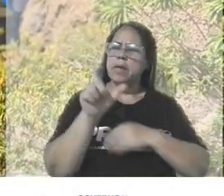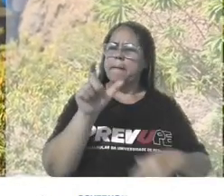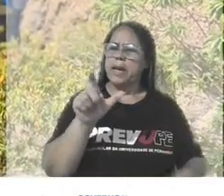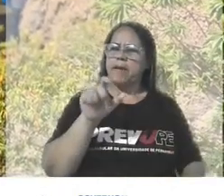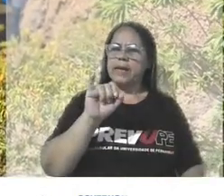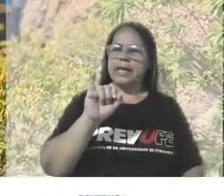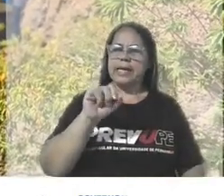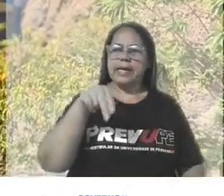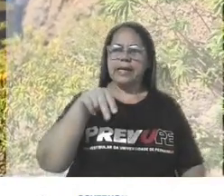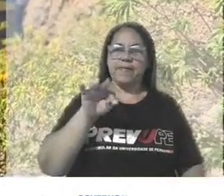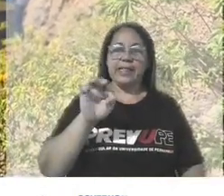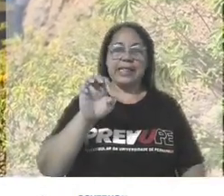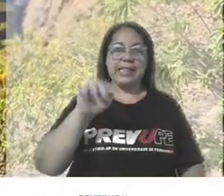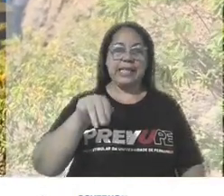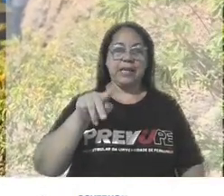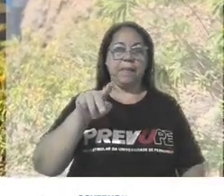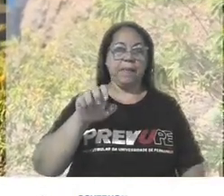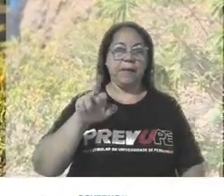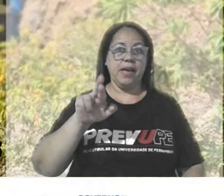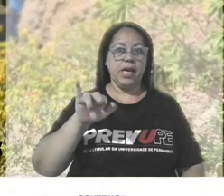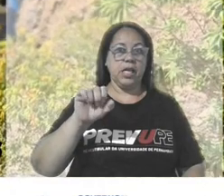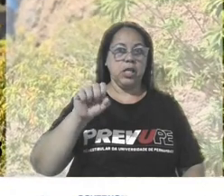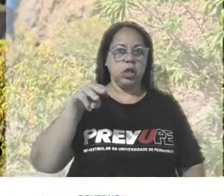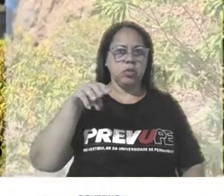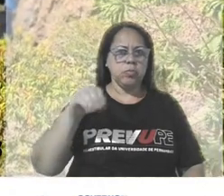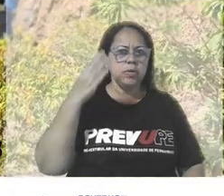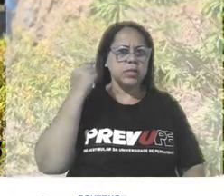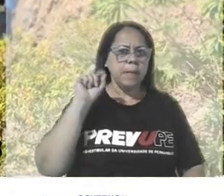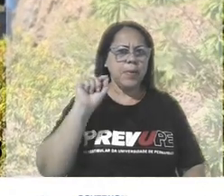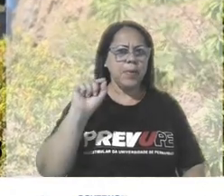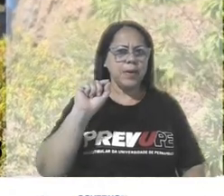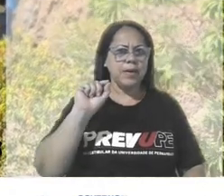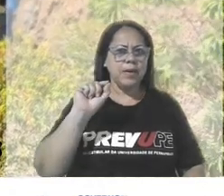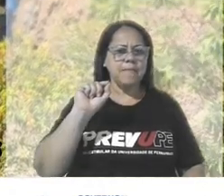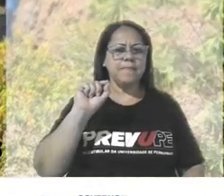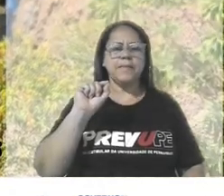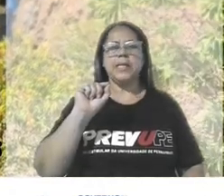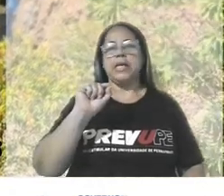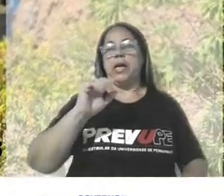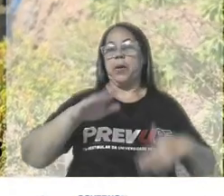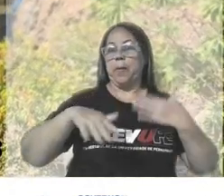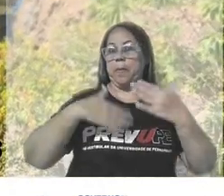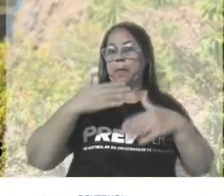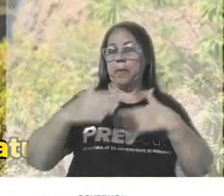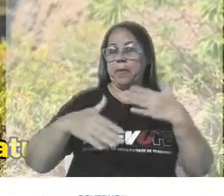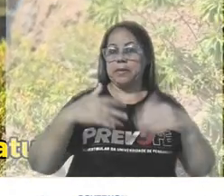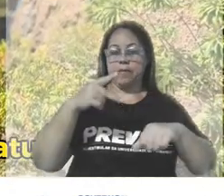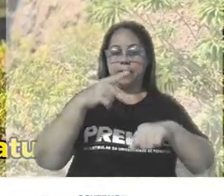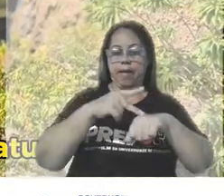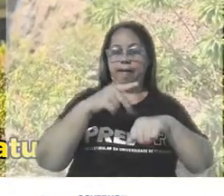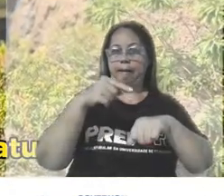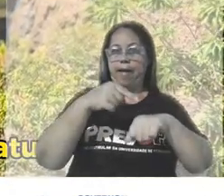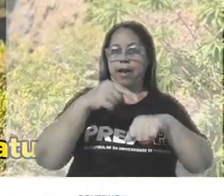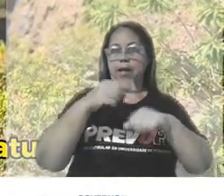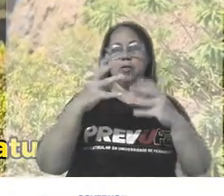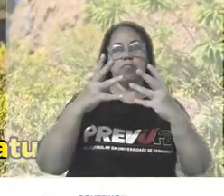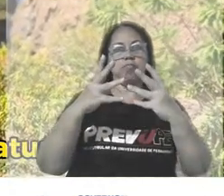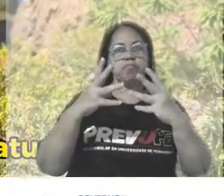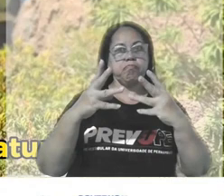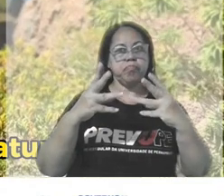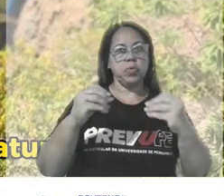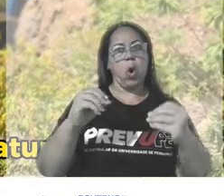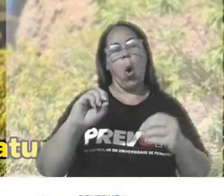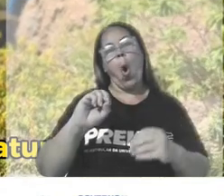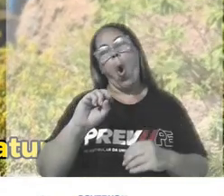sabe o que é intemperismo? Intemperismo é o processo pelo qual as rochas são degradadas ou